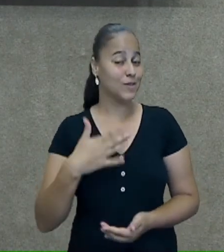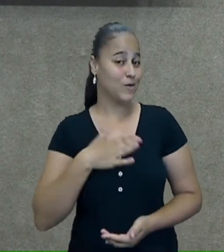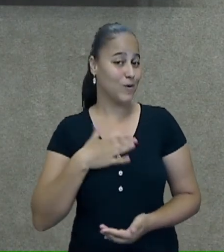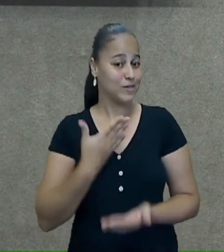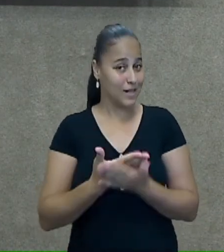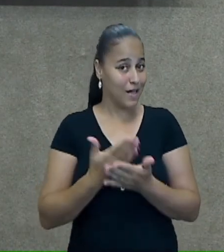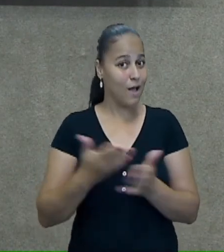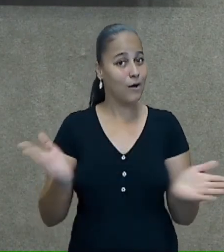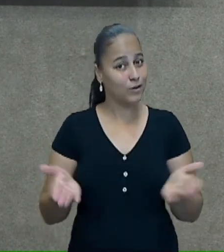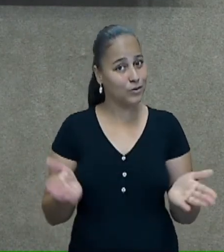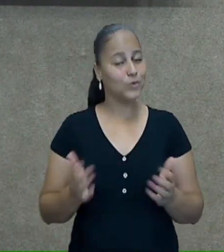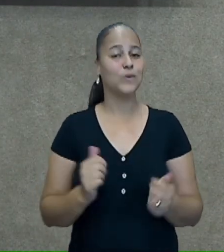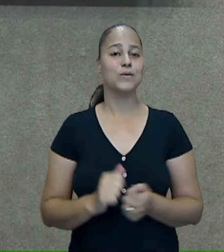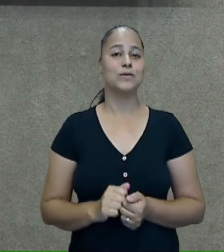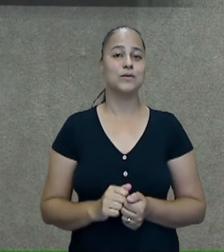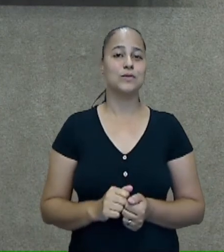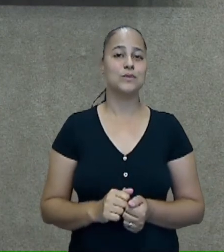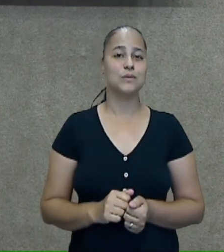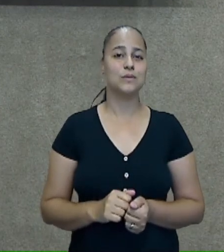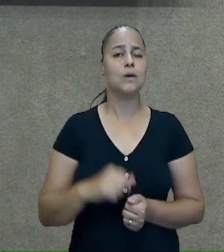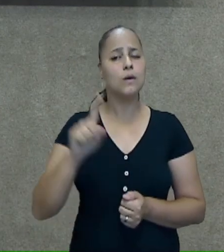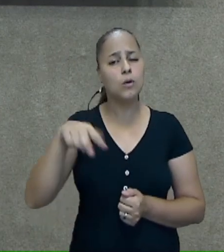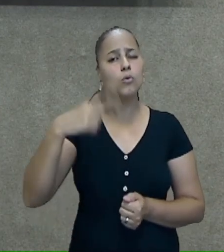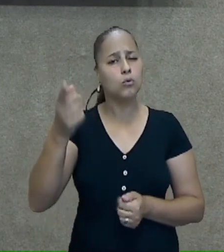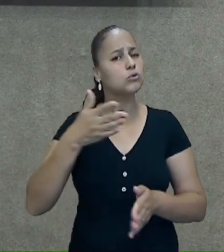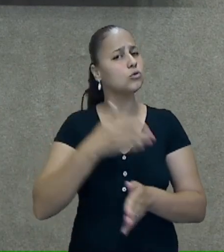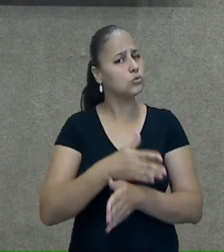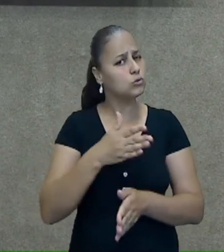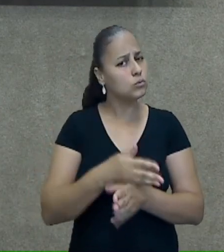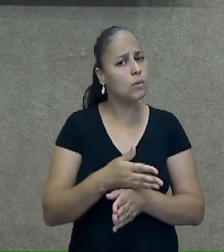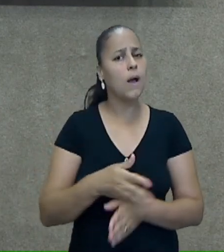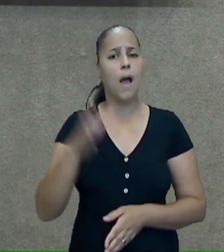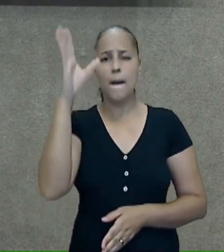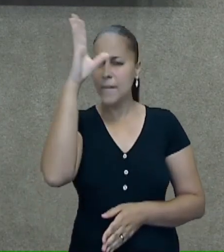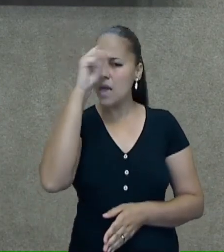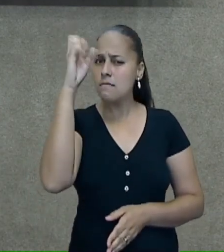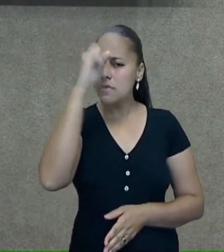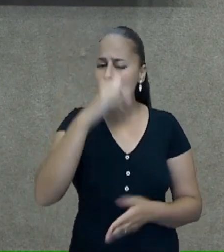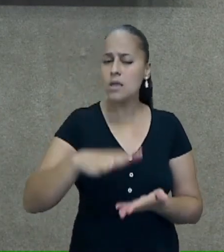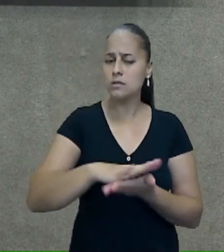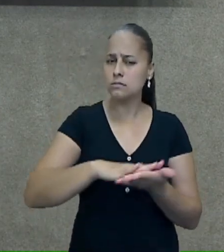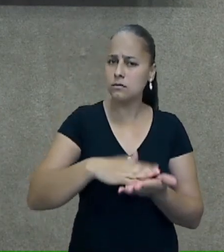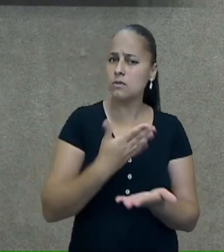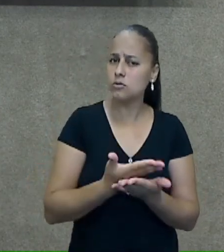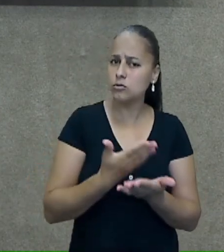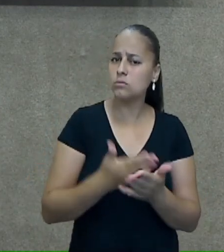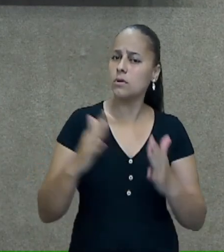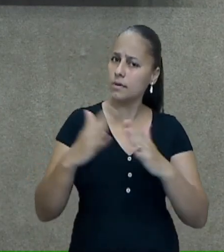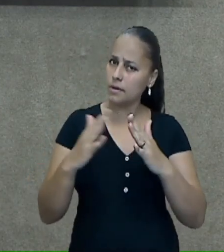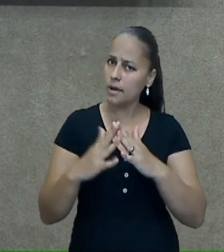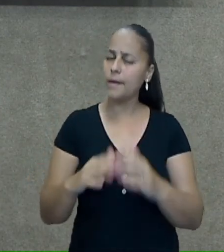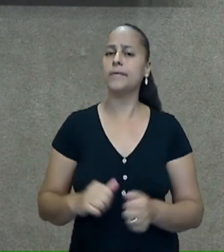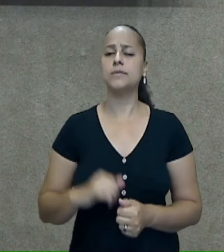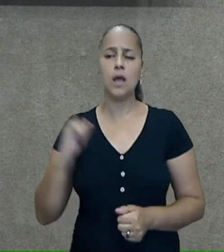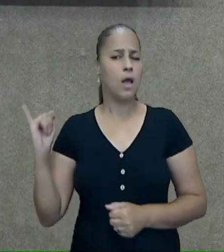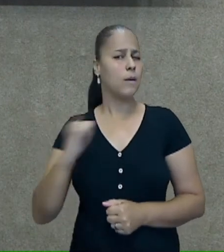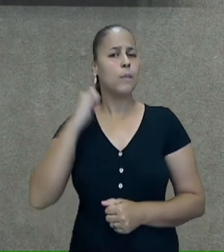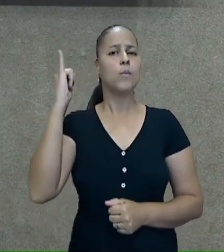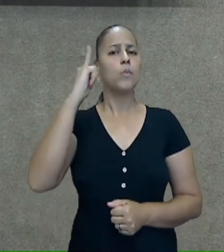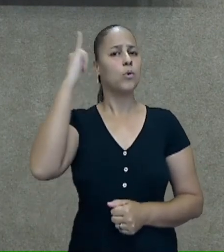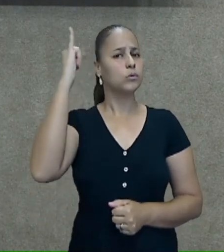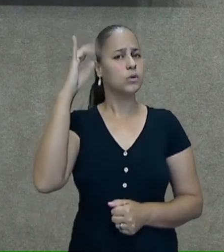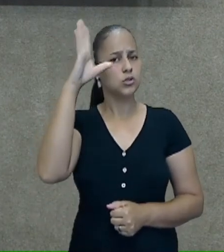gostado da nossa aula de hoje. Que vocês continuem estudando em casa. Lembrando que é muito importante